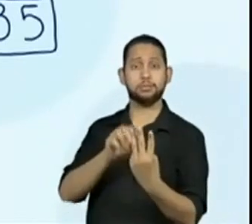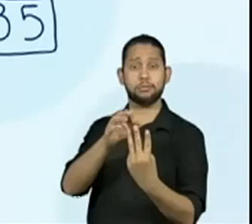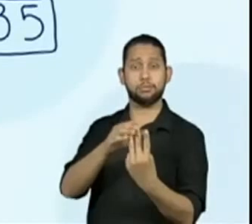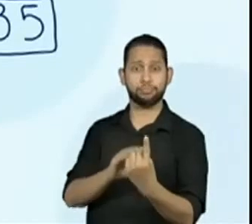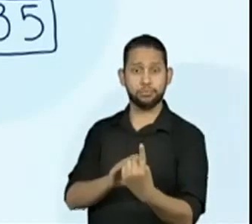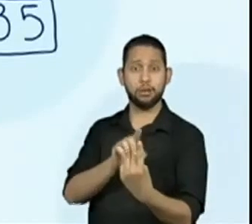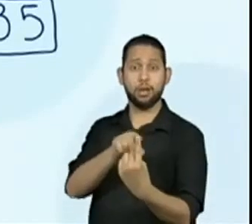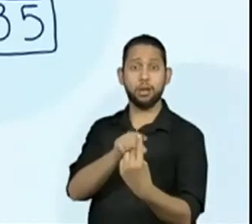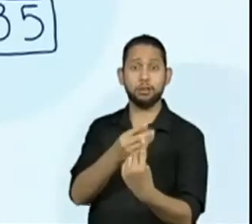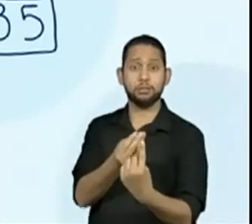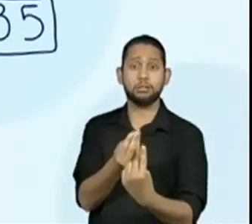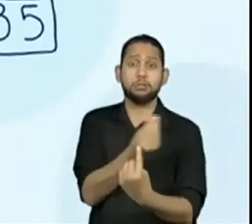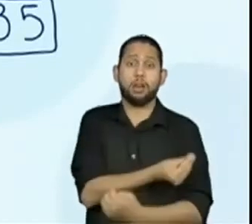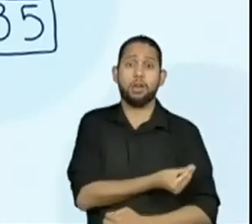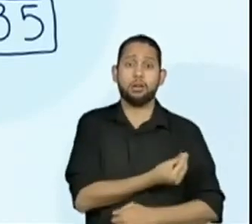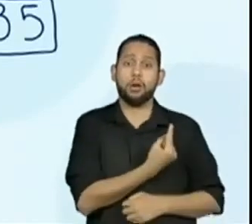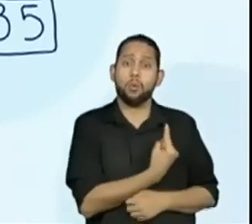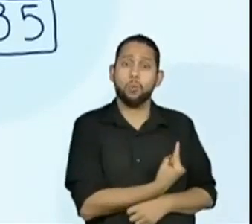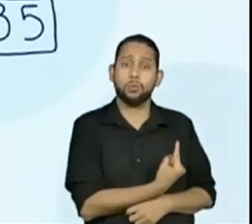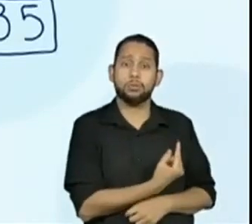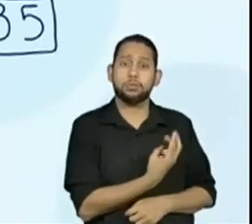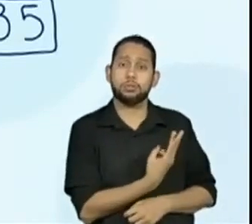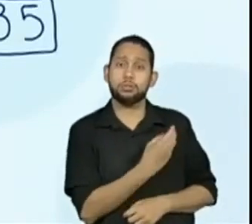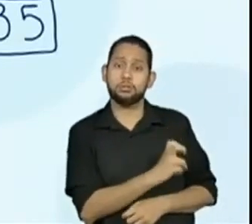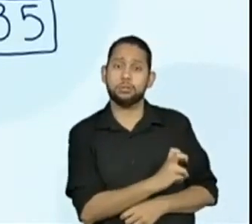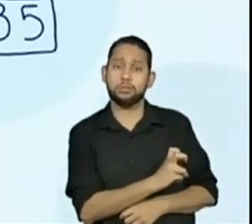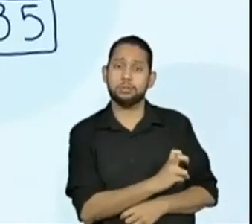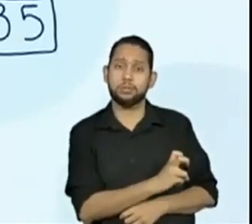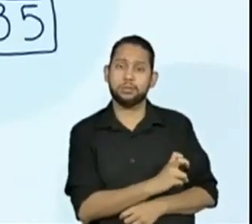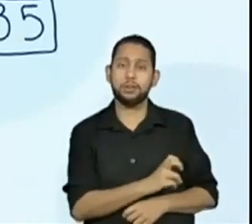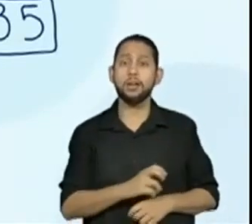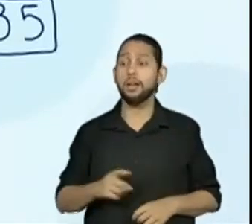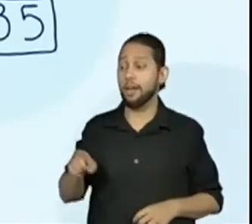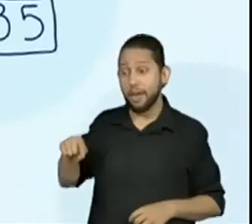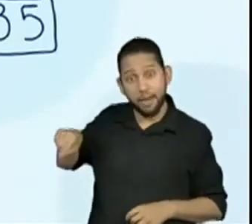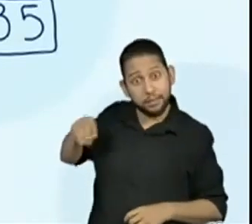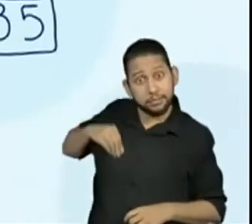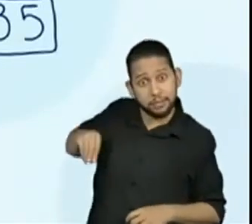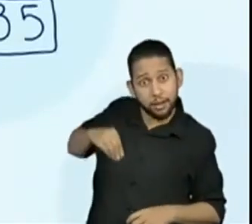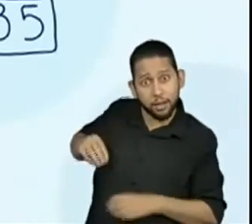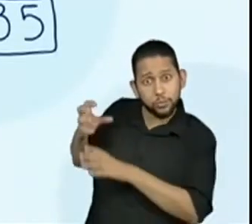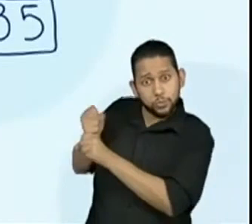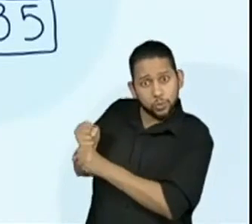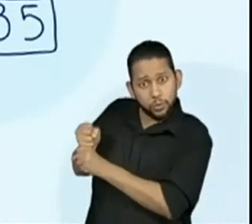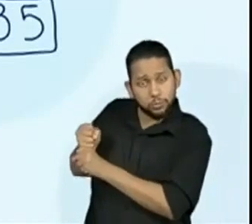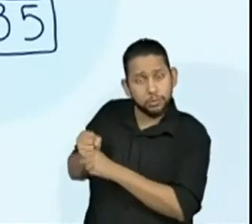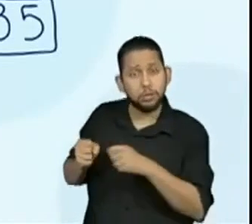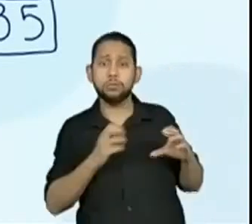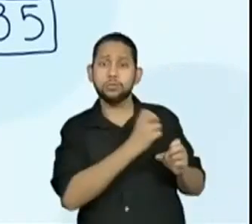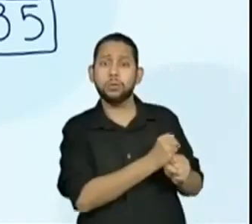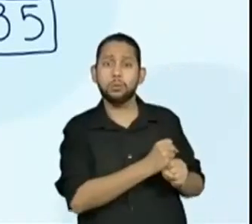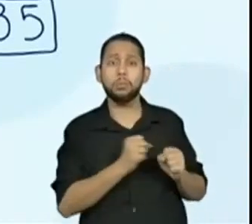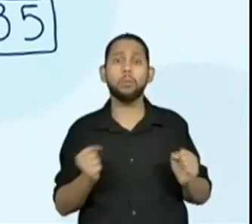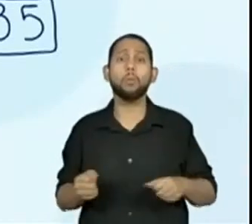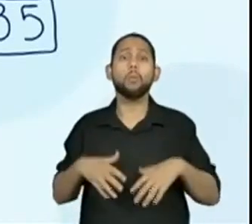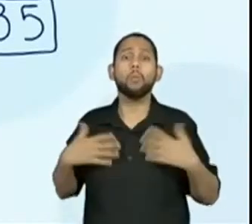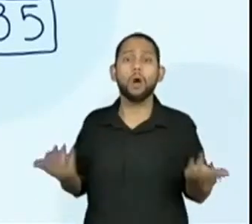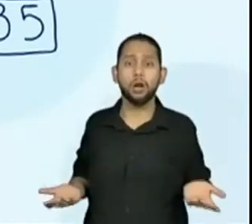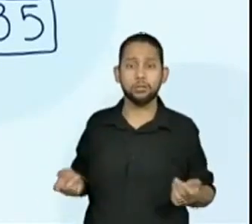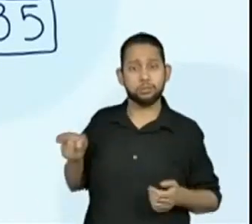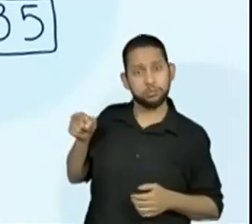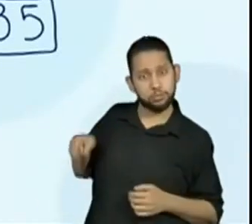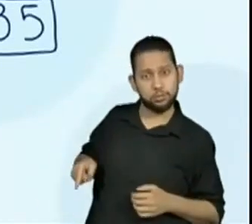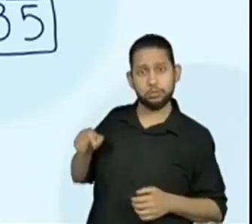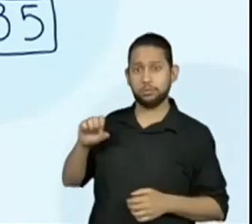Então, a perguntinha aqui, Quanto cada uma receberá? Fácil. Solange vai